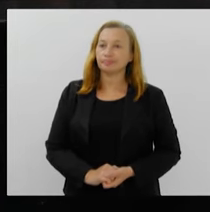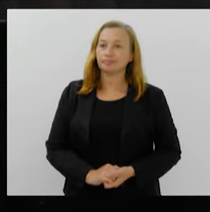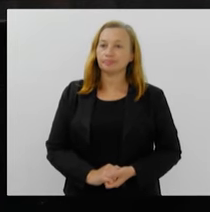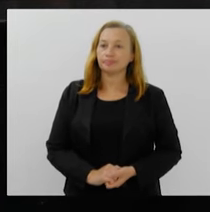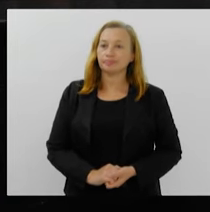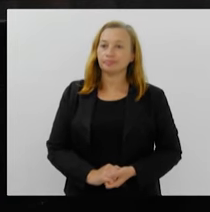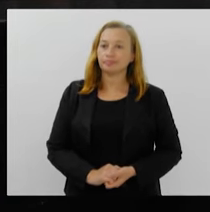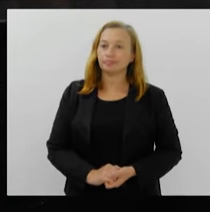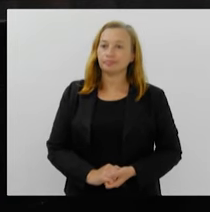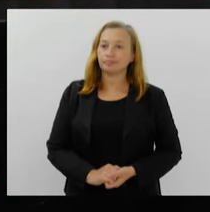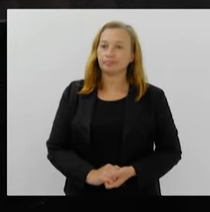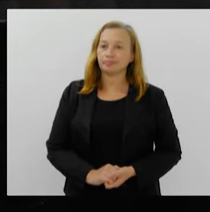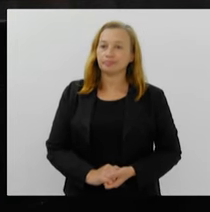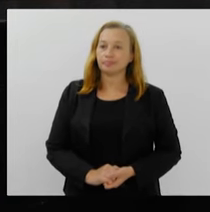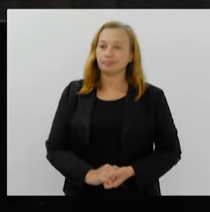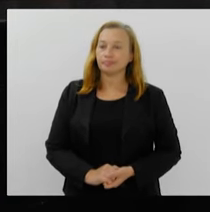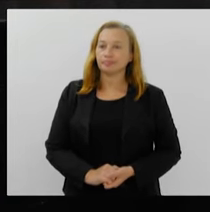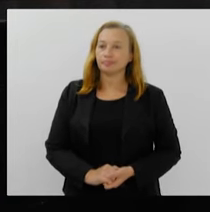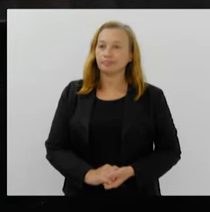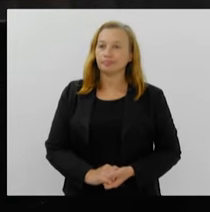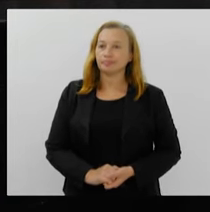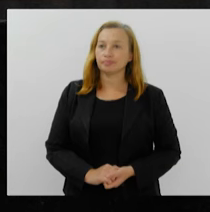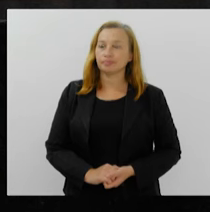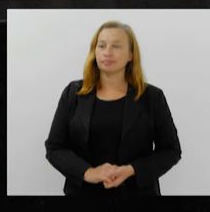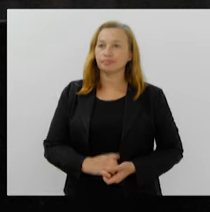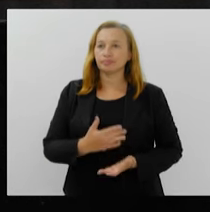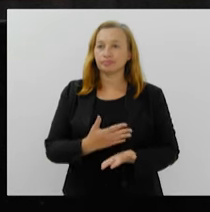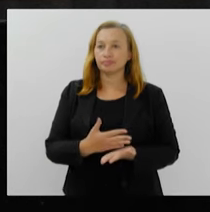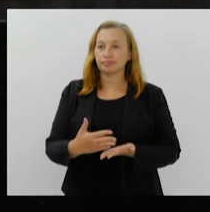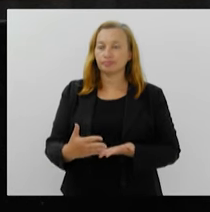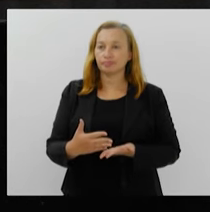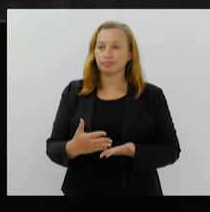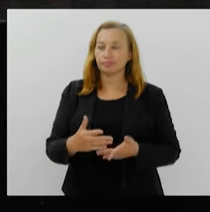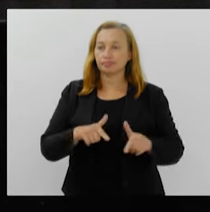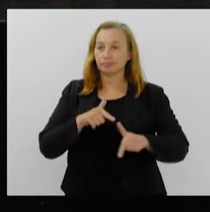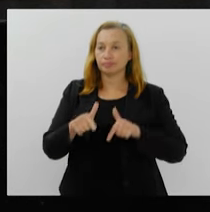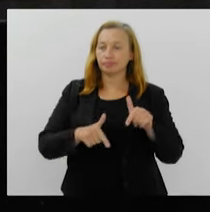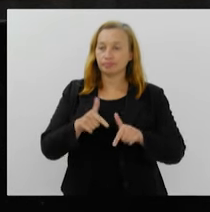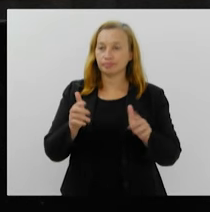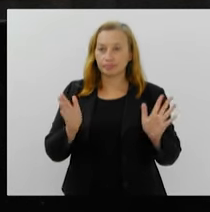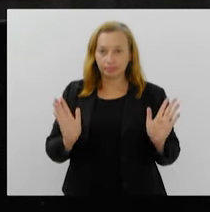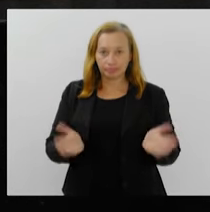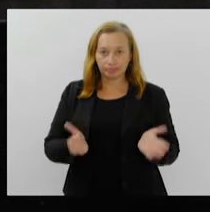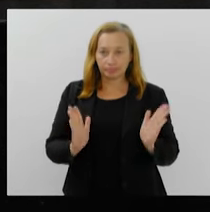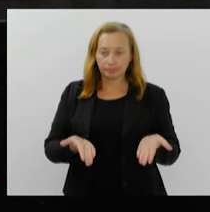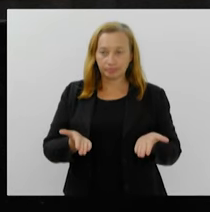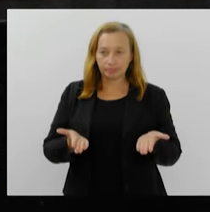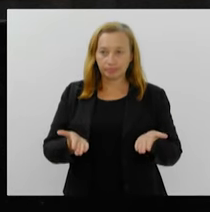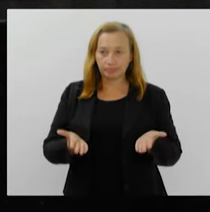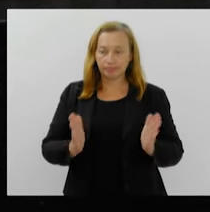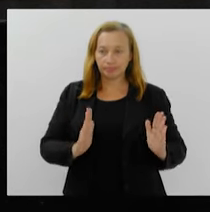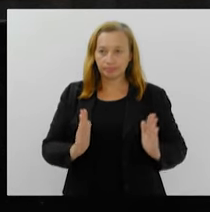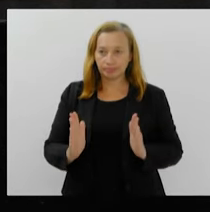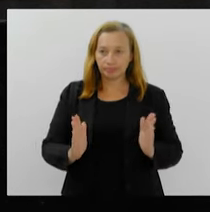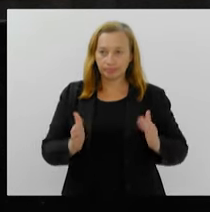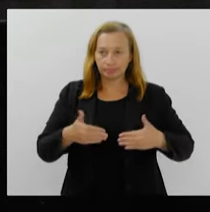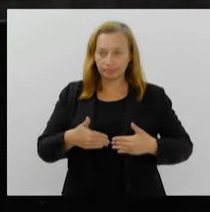dos trabalhos que agora se inicia, do expediente inicial,